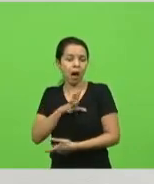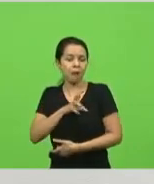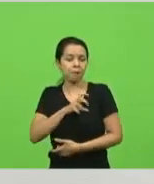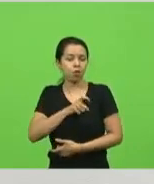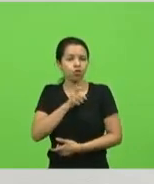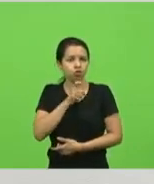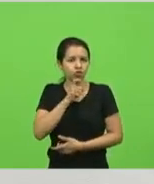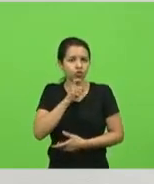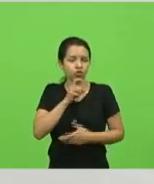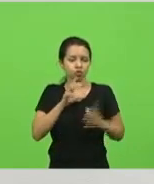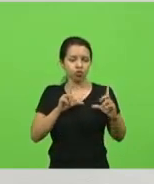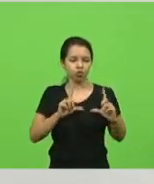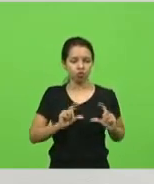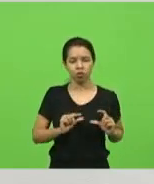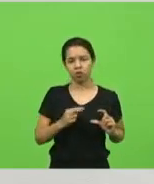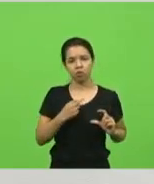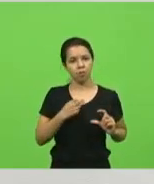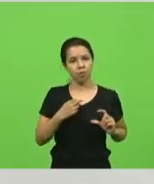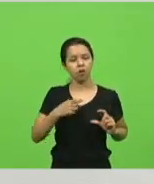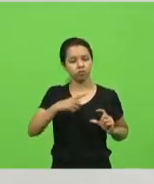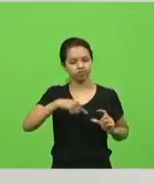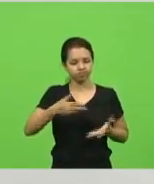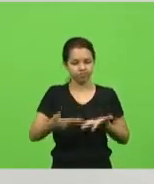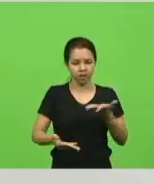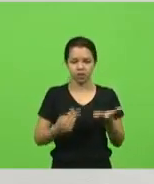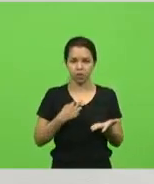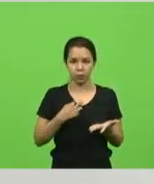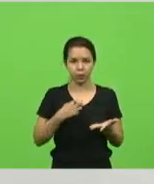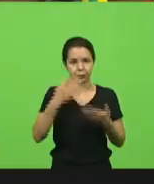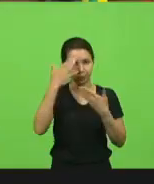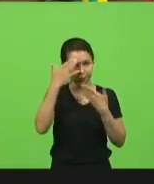virtude que nós temos e não podemos perder. Muito obrigado, senhor presidente.